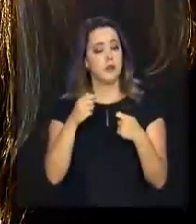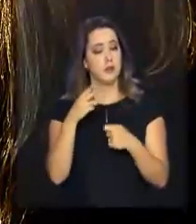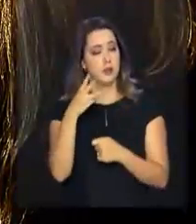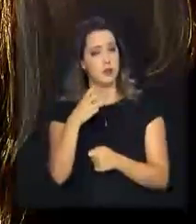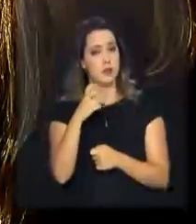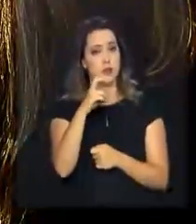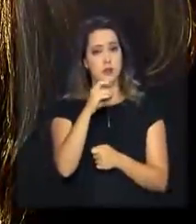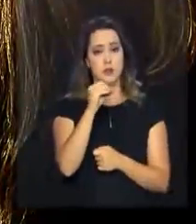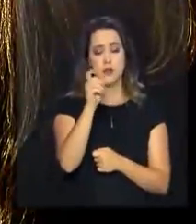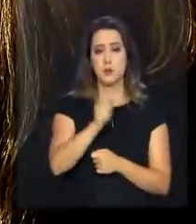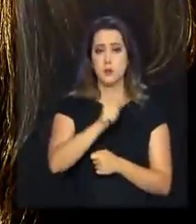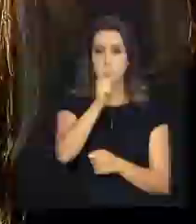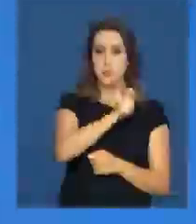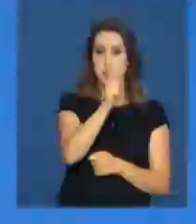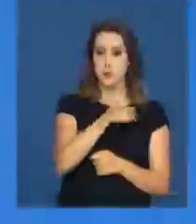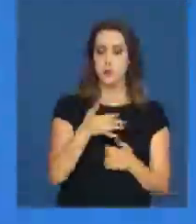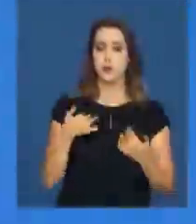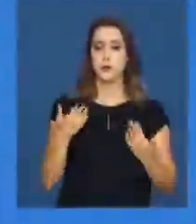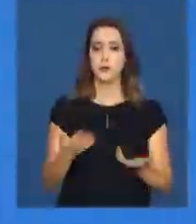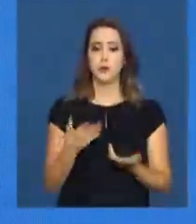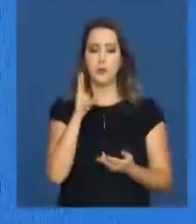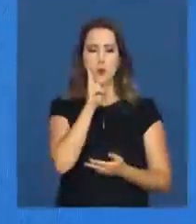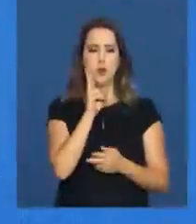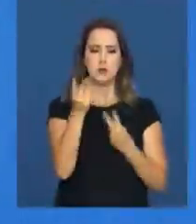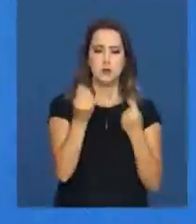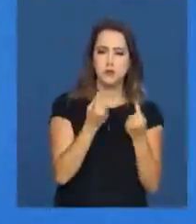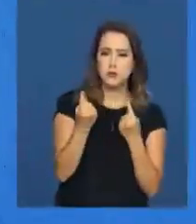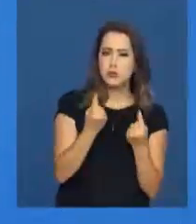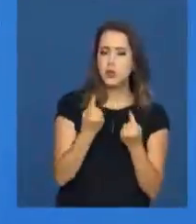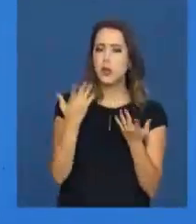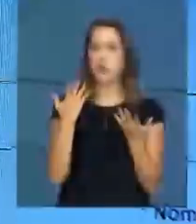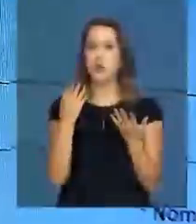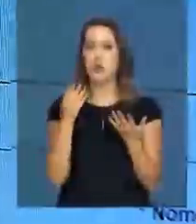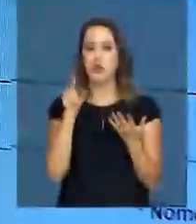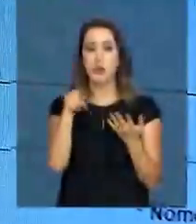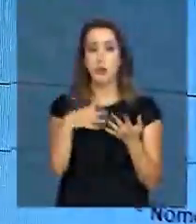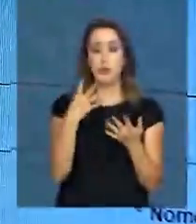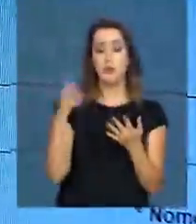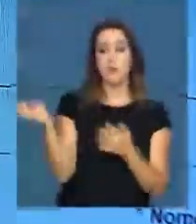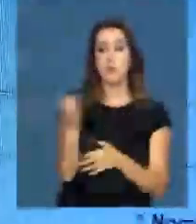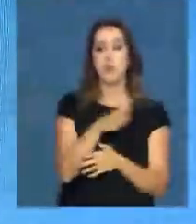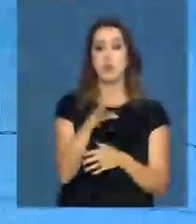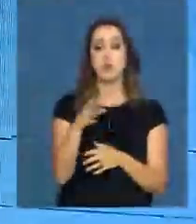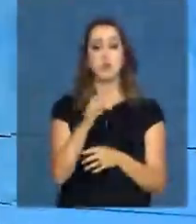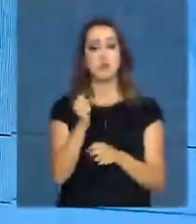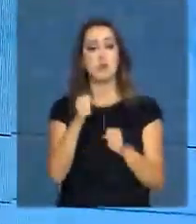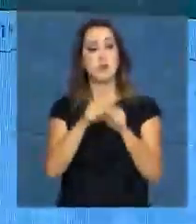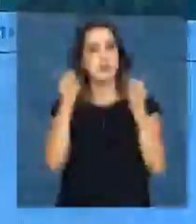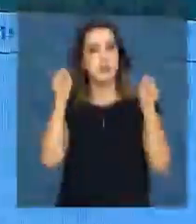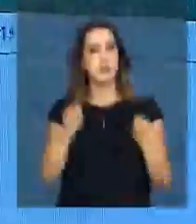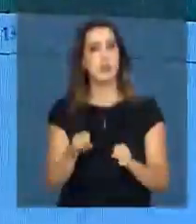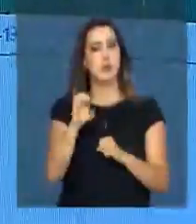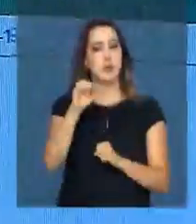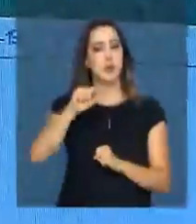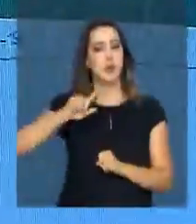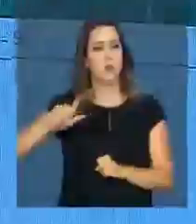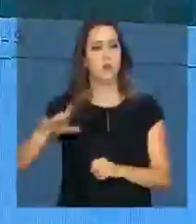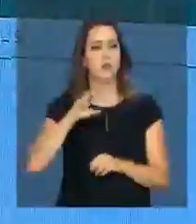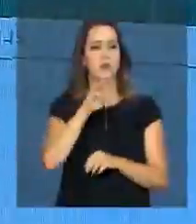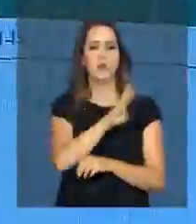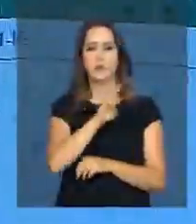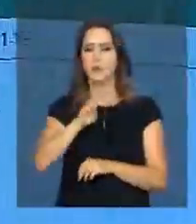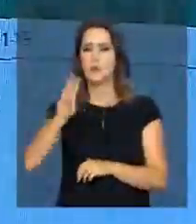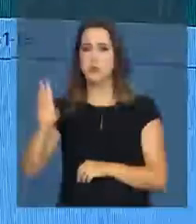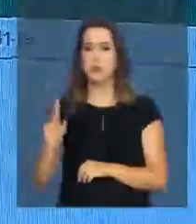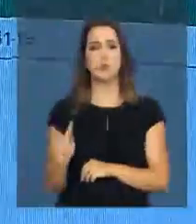.500 funcionários. A verificação é para atualizar e enviar os dados do E-Social, plataforma que